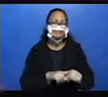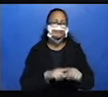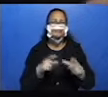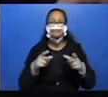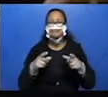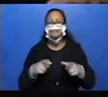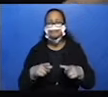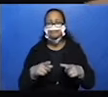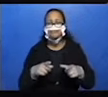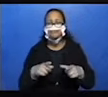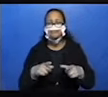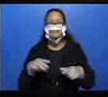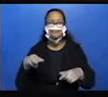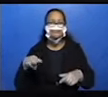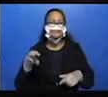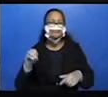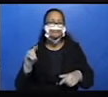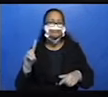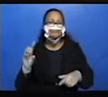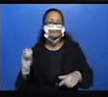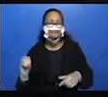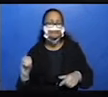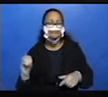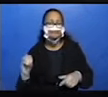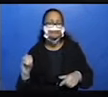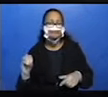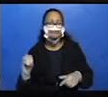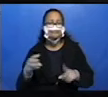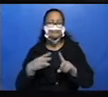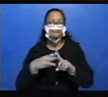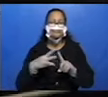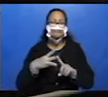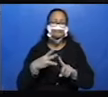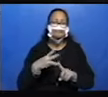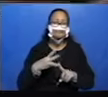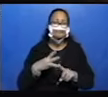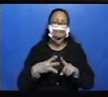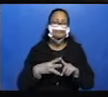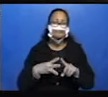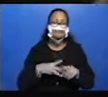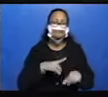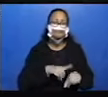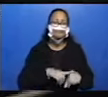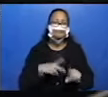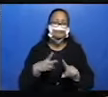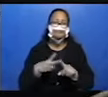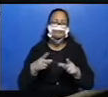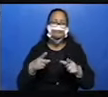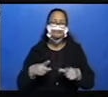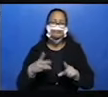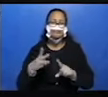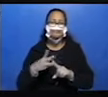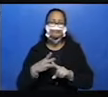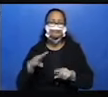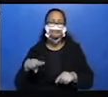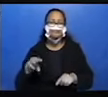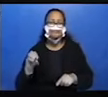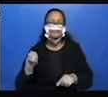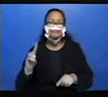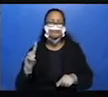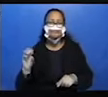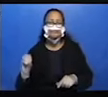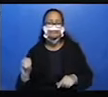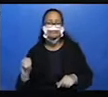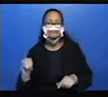Então, olha lá. Tempo, lugar e modo. O tempo. Como que você